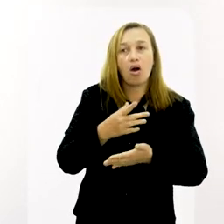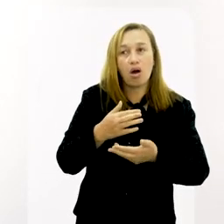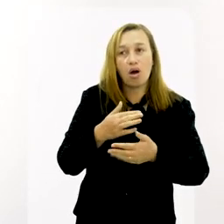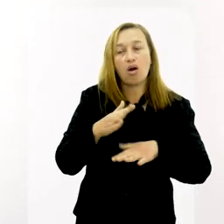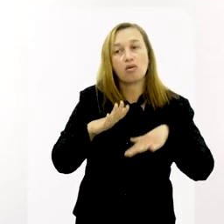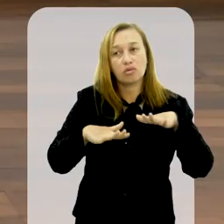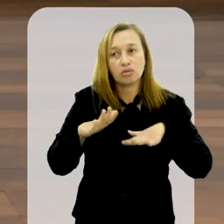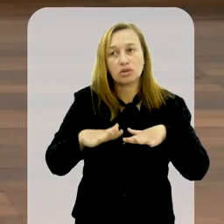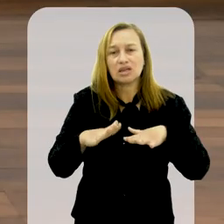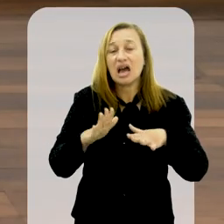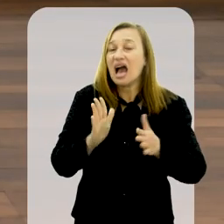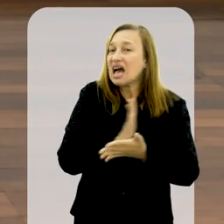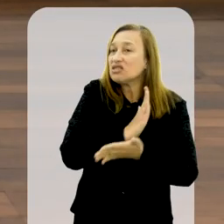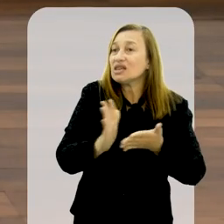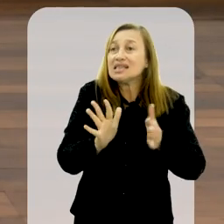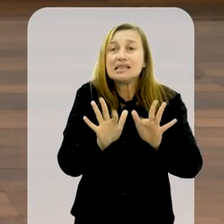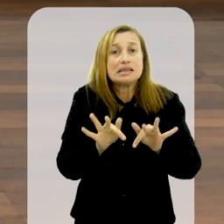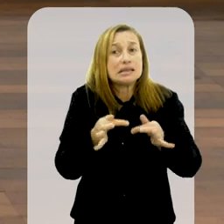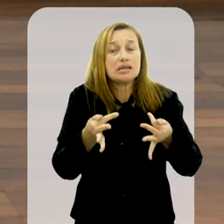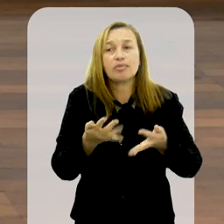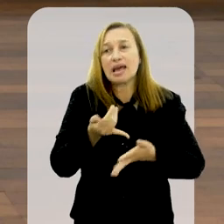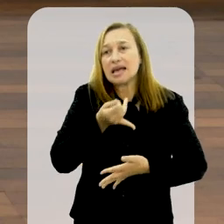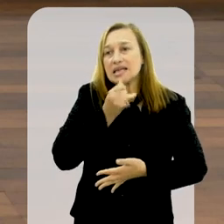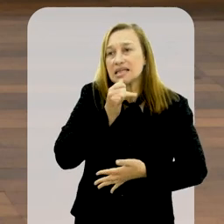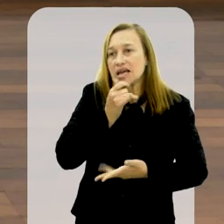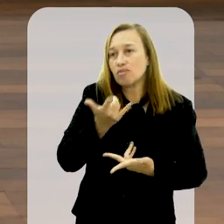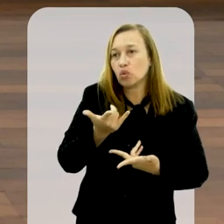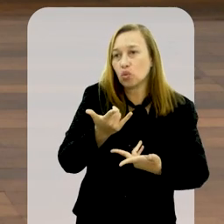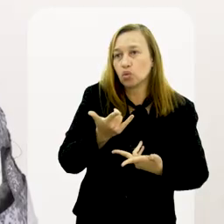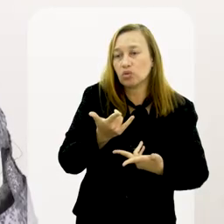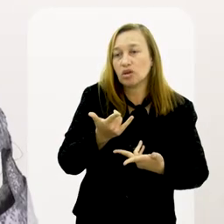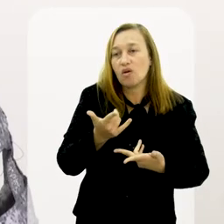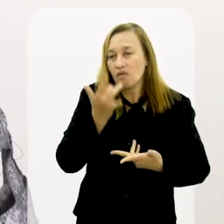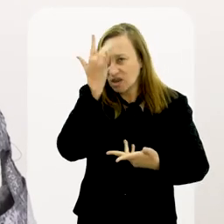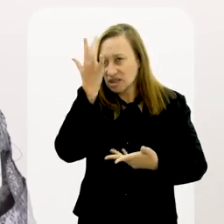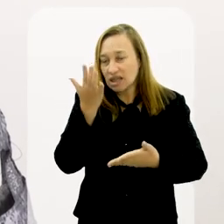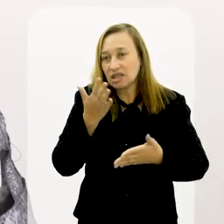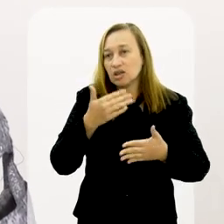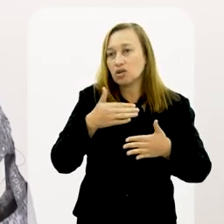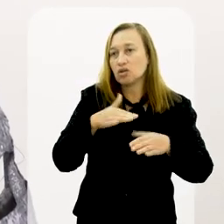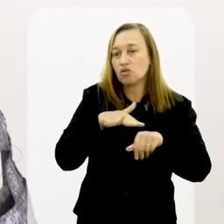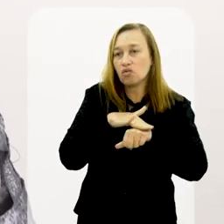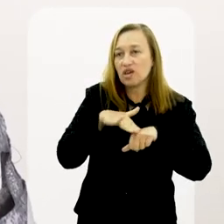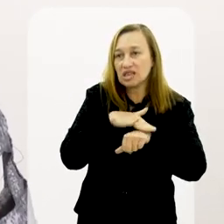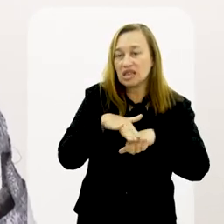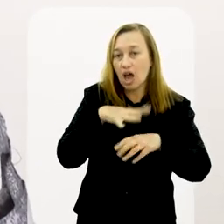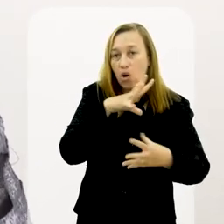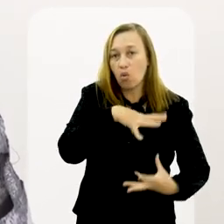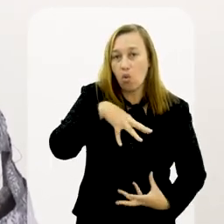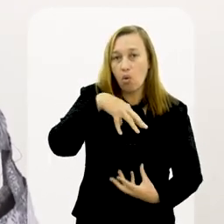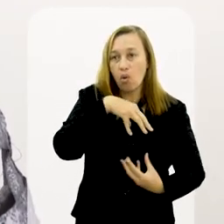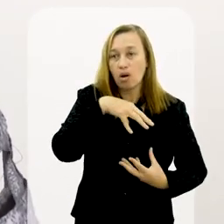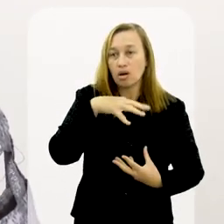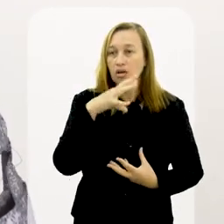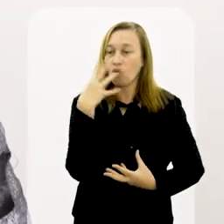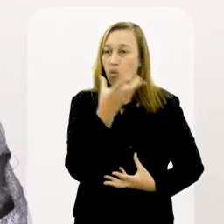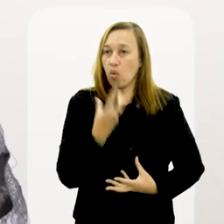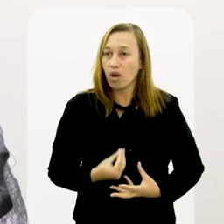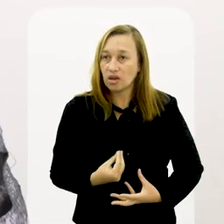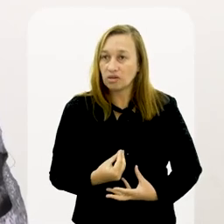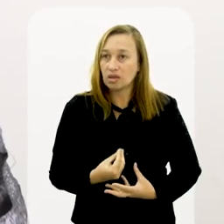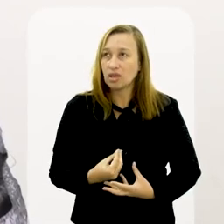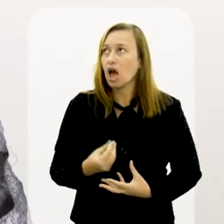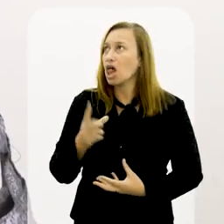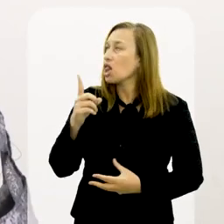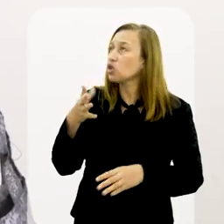É, às vezes, até algo simples. Como eu tenho facilidade de conversar com os espíritos, o fulano não